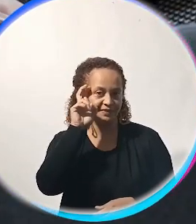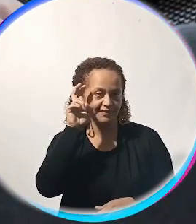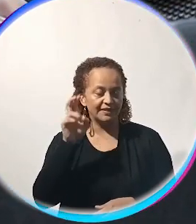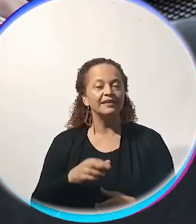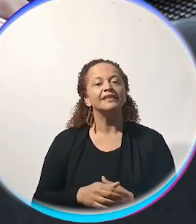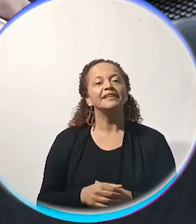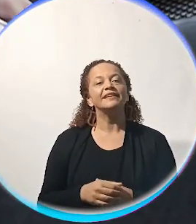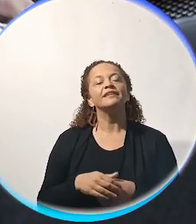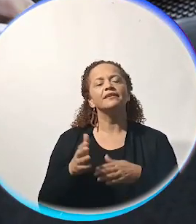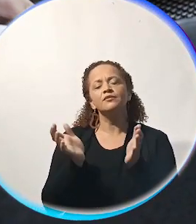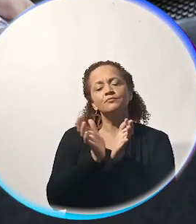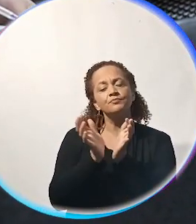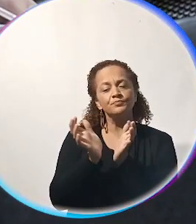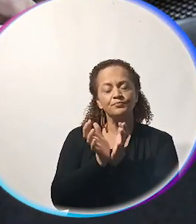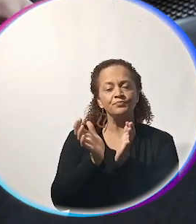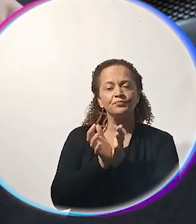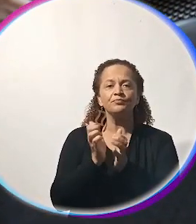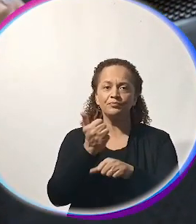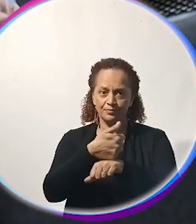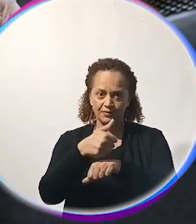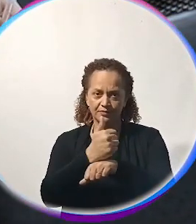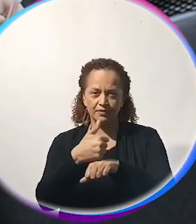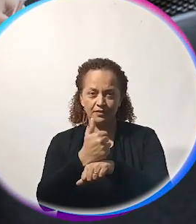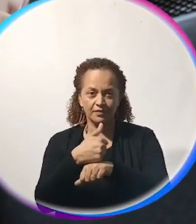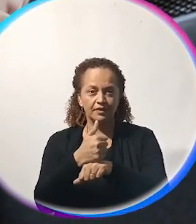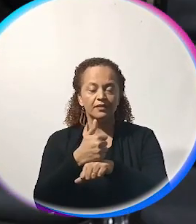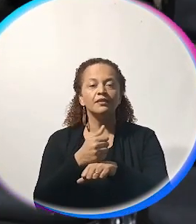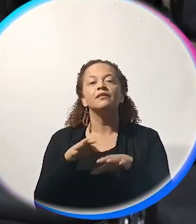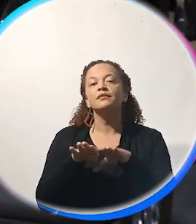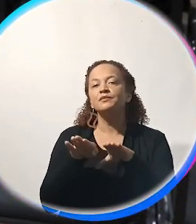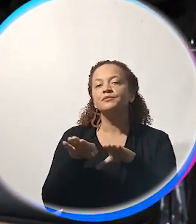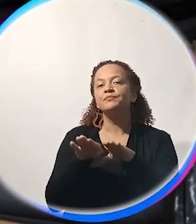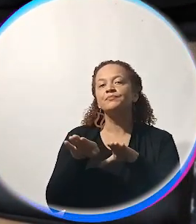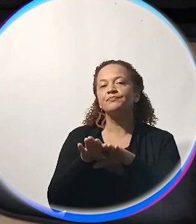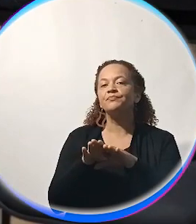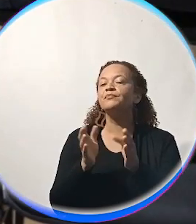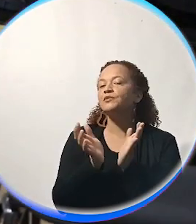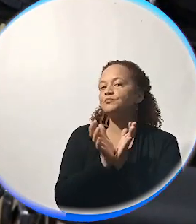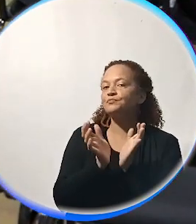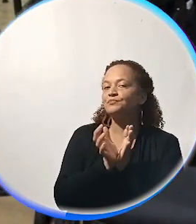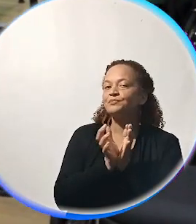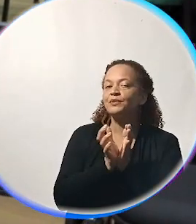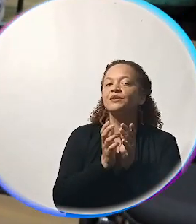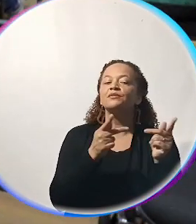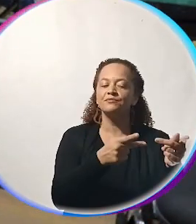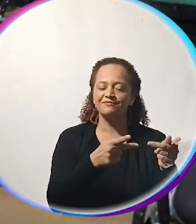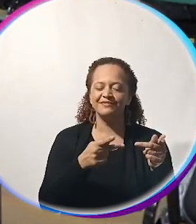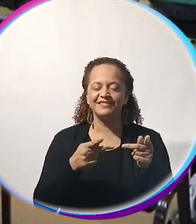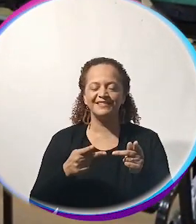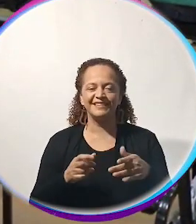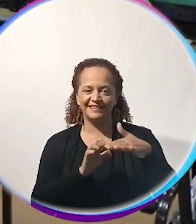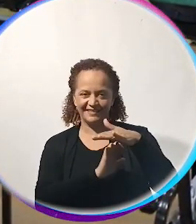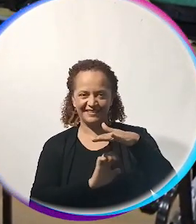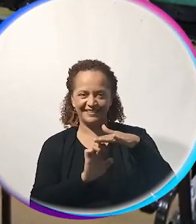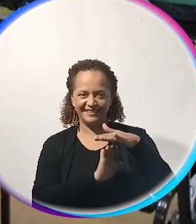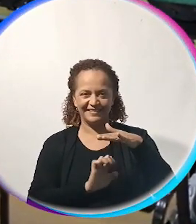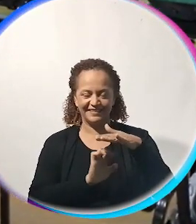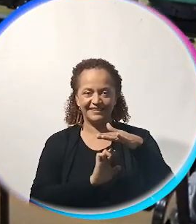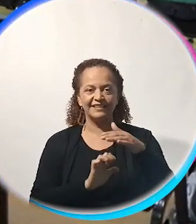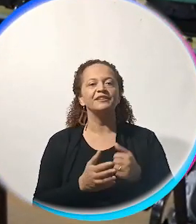visitas. Então, nós vamos até as empresas, nos apresentamos,